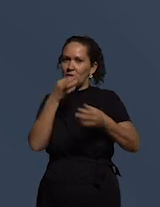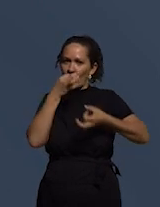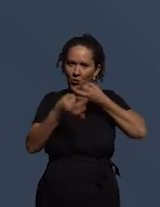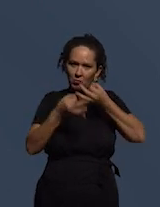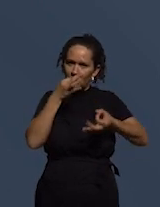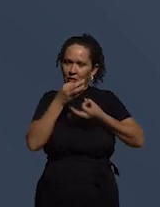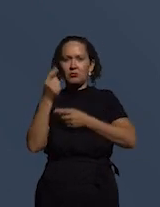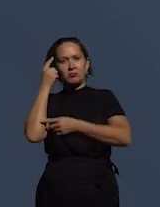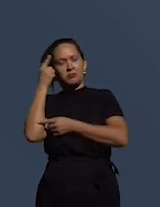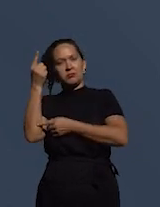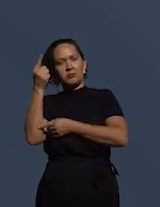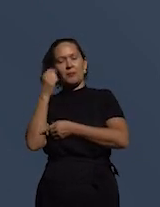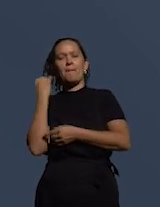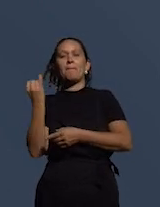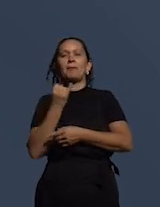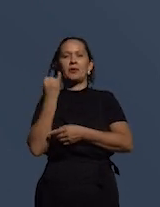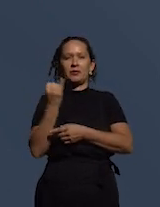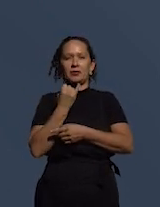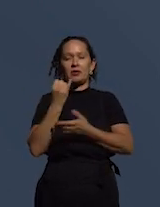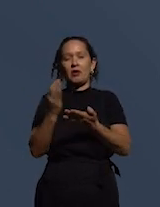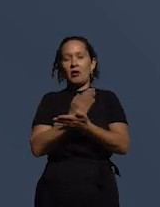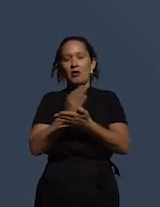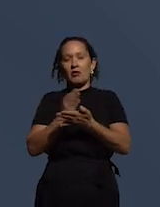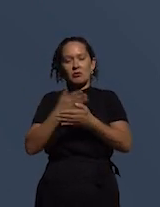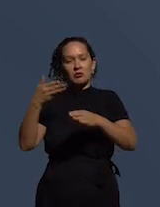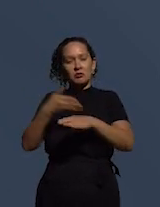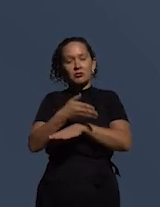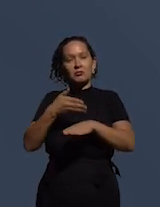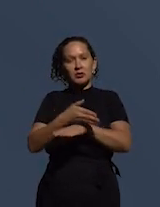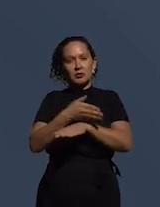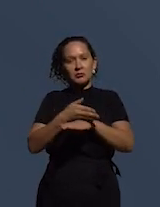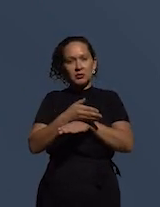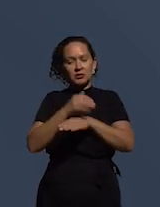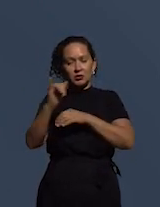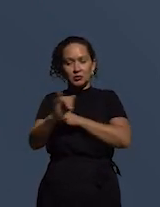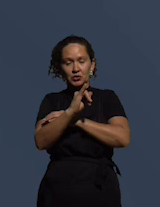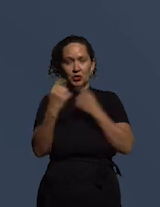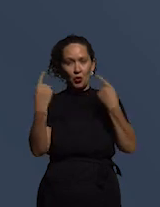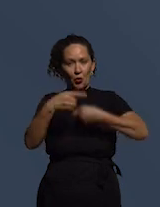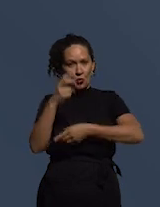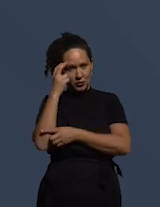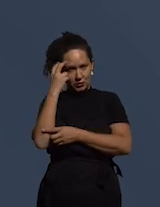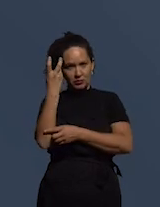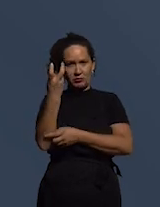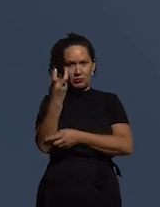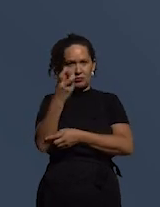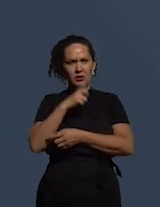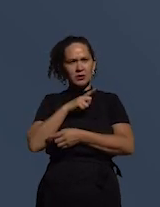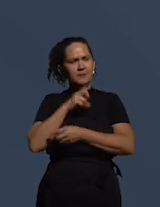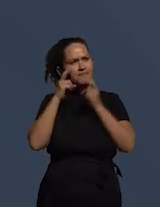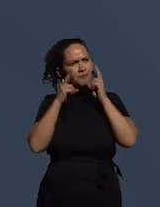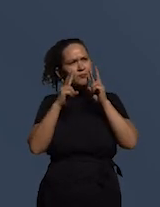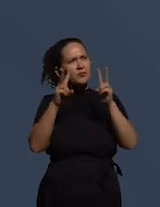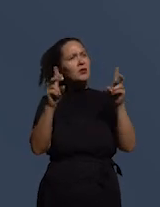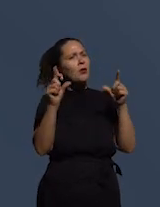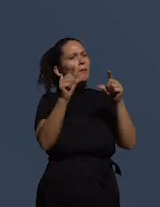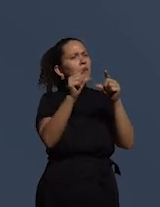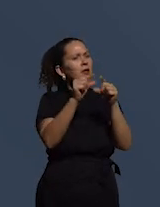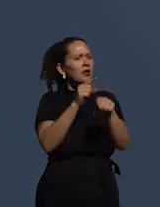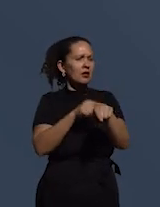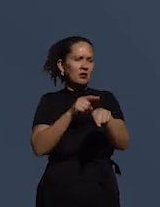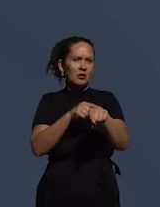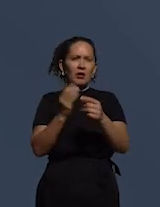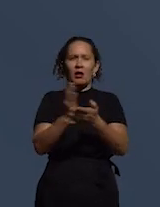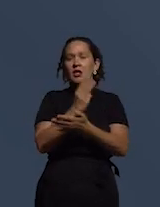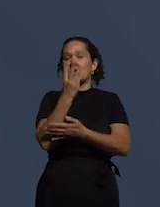que muitas intervenções internacionais contra a cultura tem um horizonte muito curto de tempo às vezes